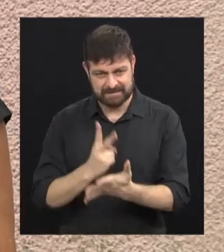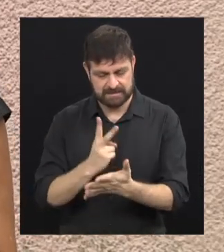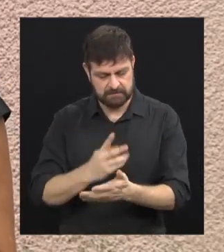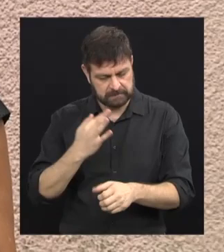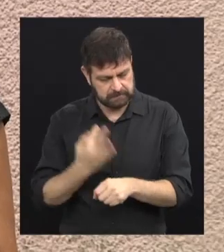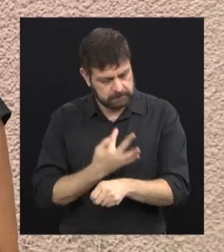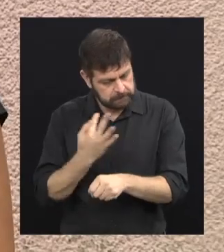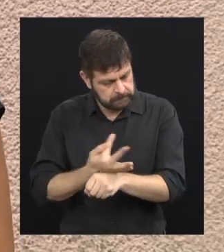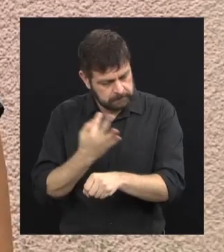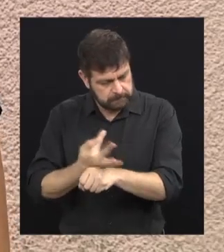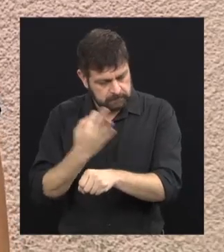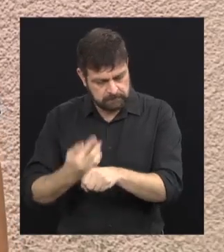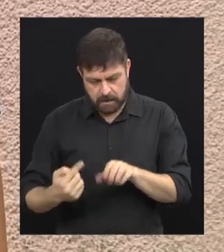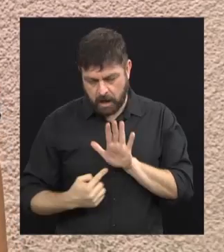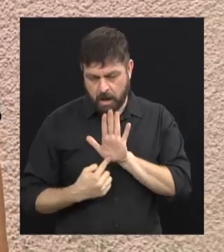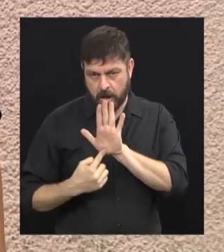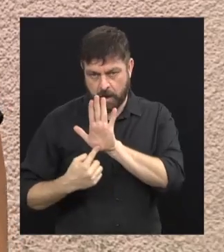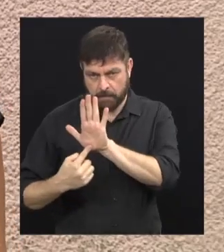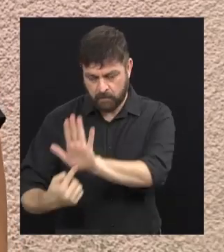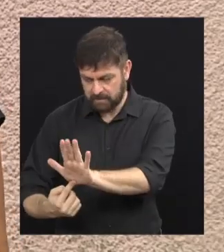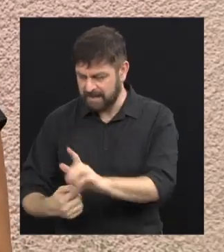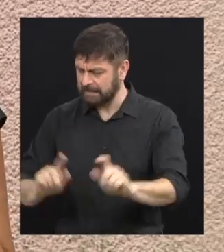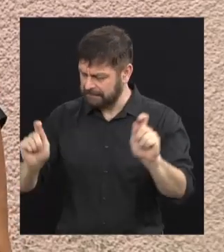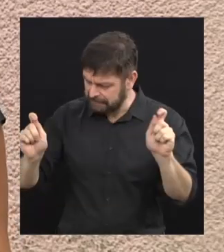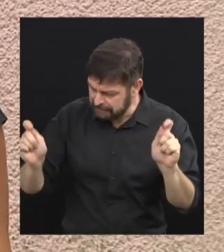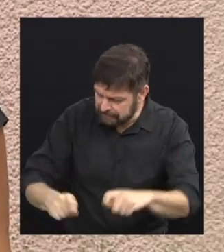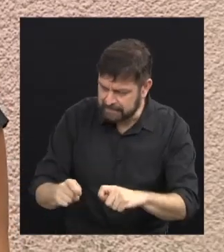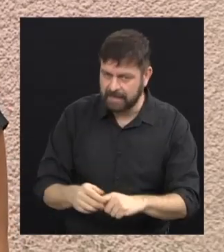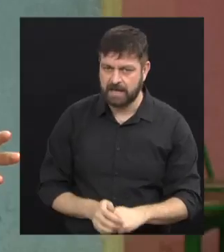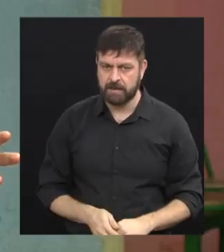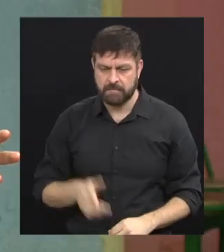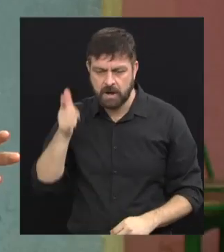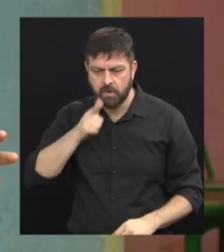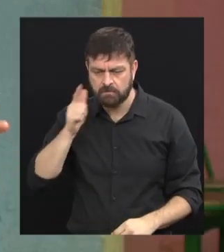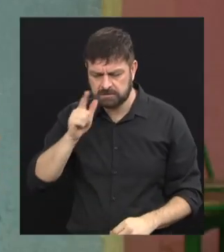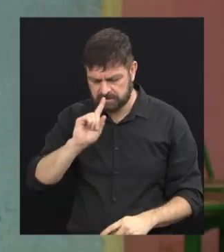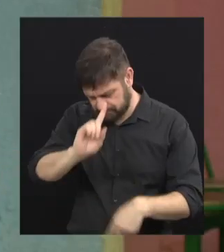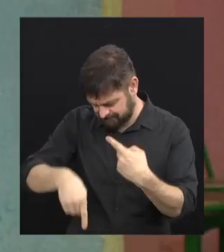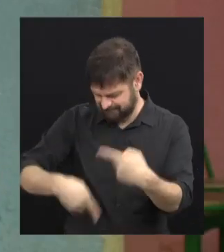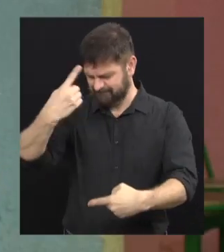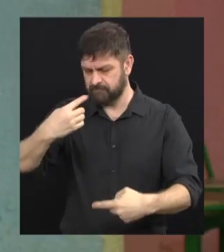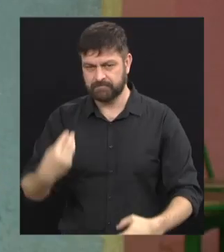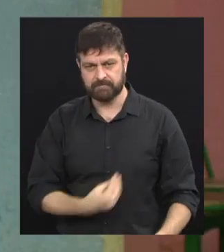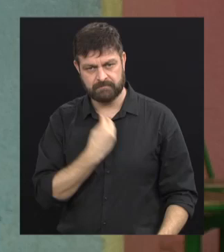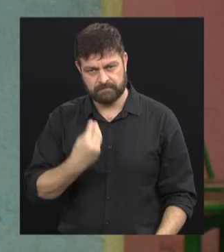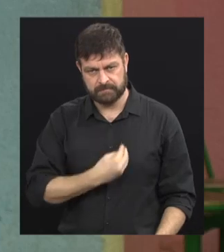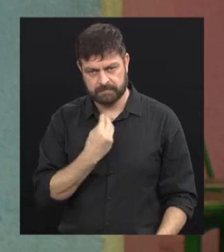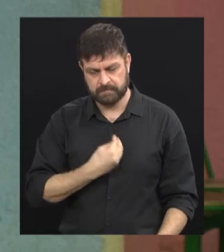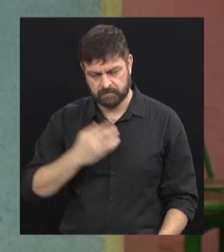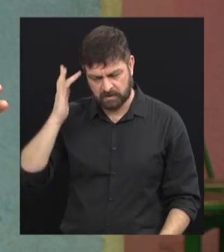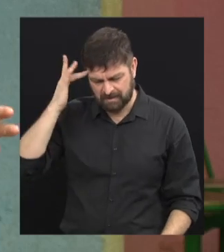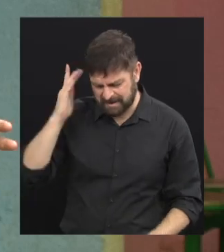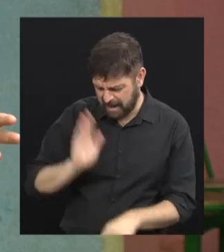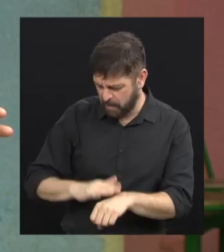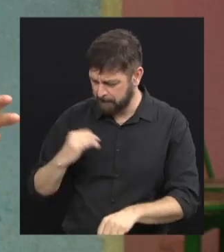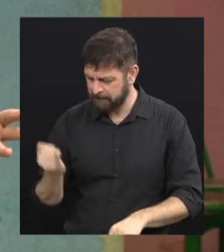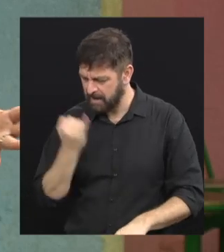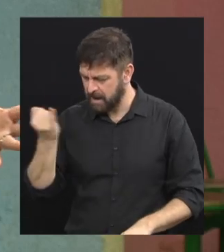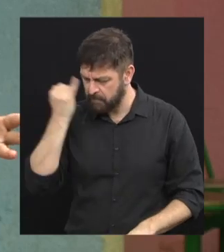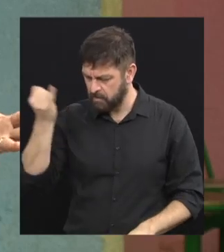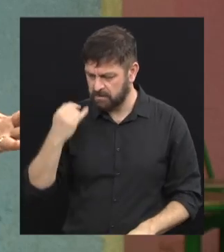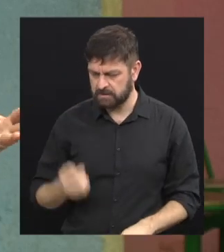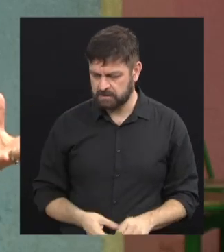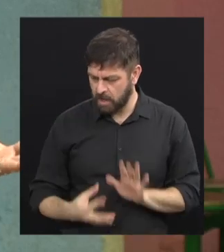mostrar para eles que é possível você chegar em algum lugar. Isso eu acho que é o mais importante, é a lição